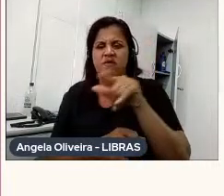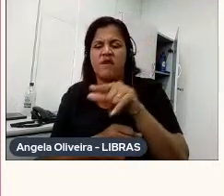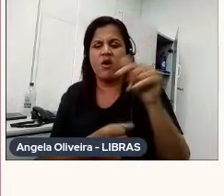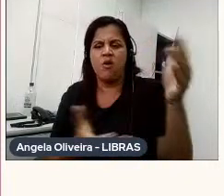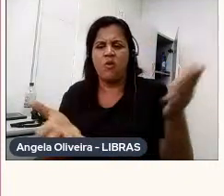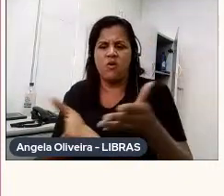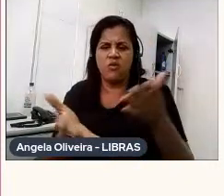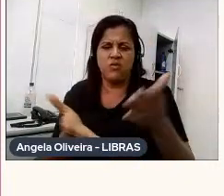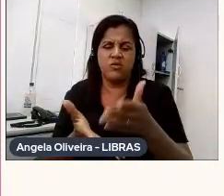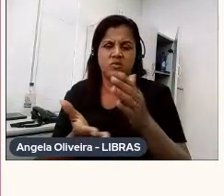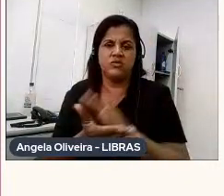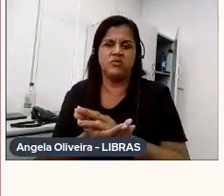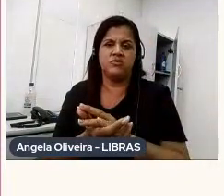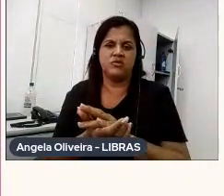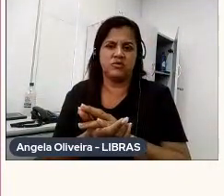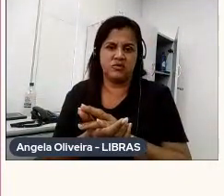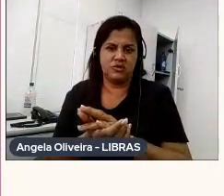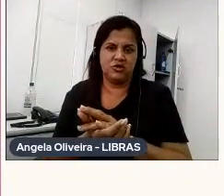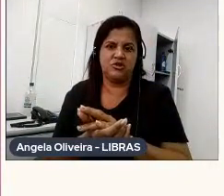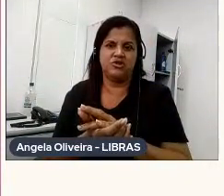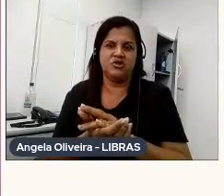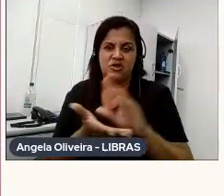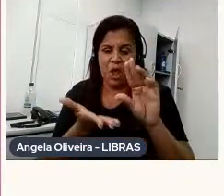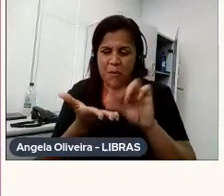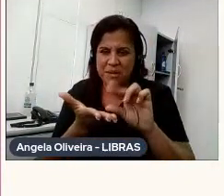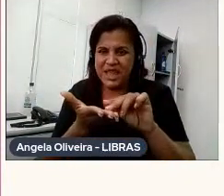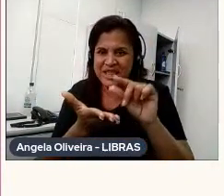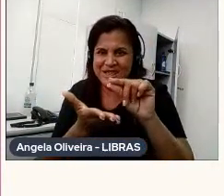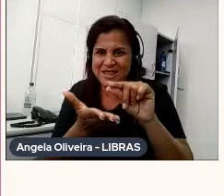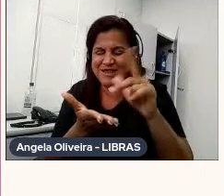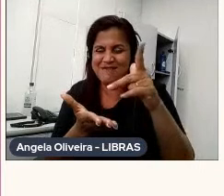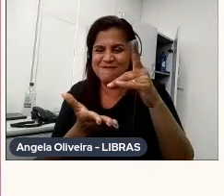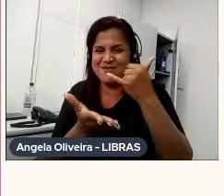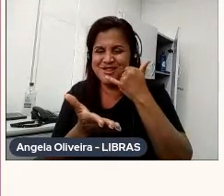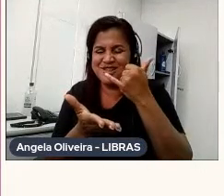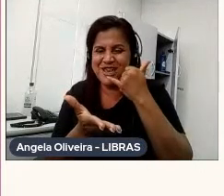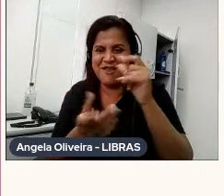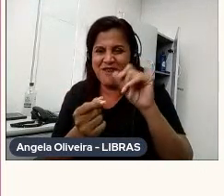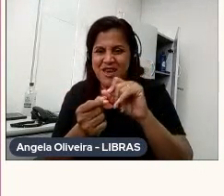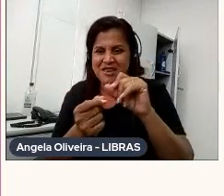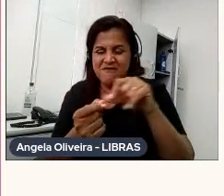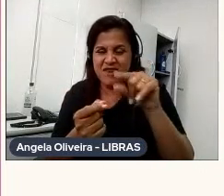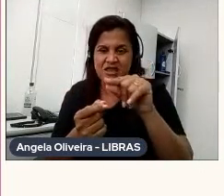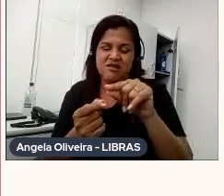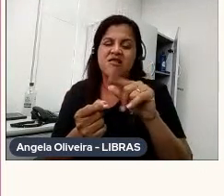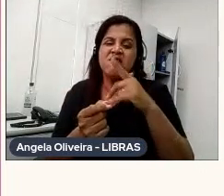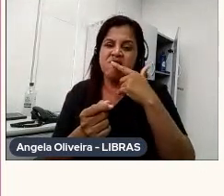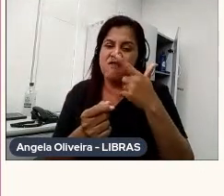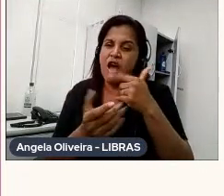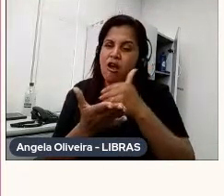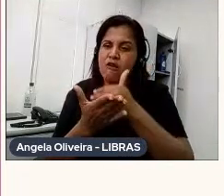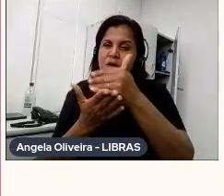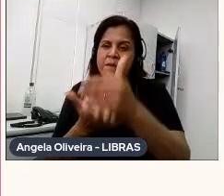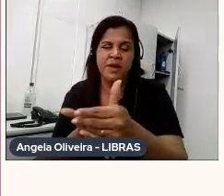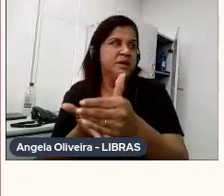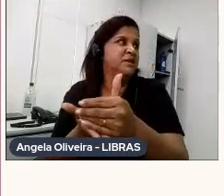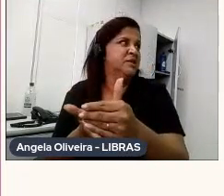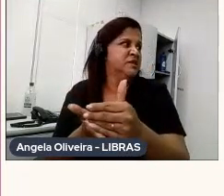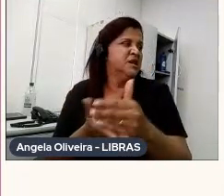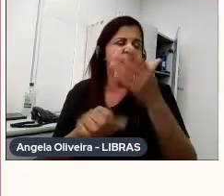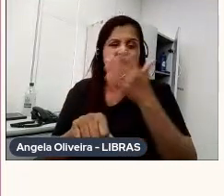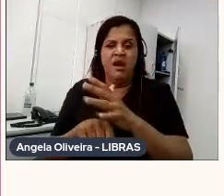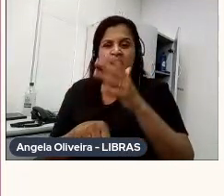tem aplicativo de celular que faz stop motion, então vale começar a exercitar